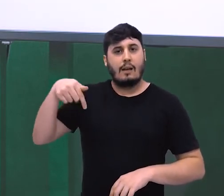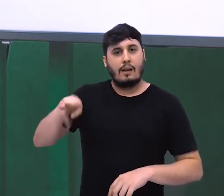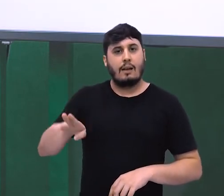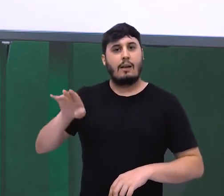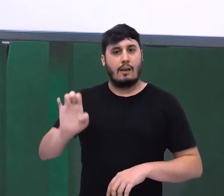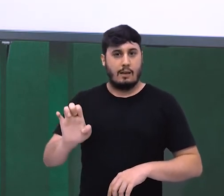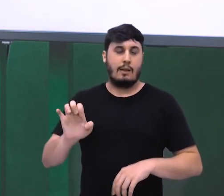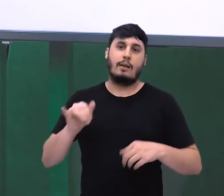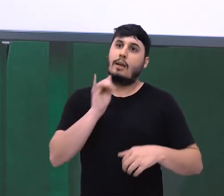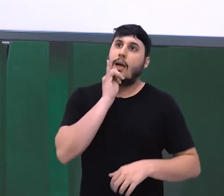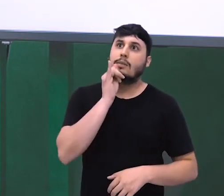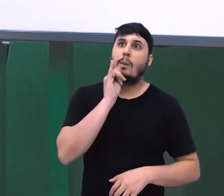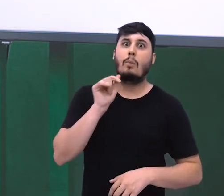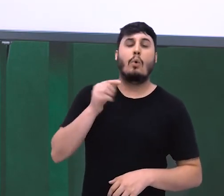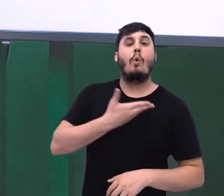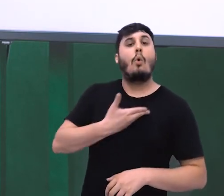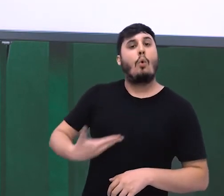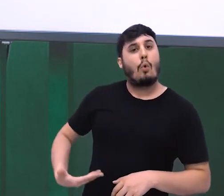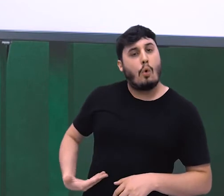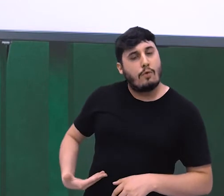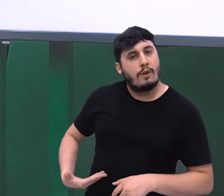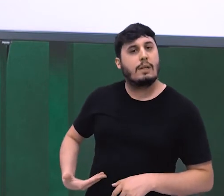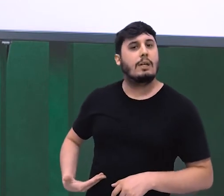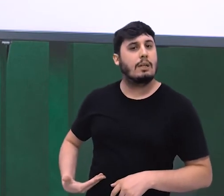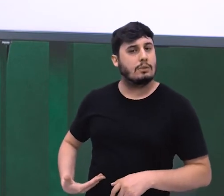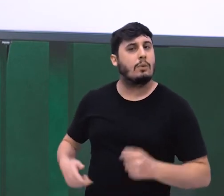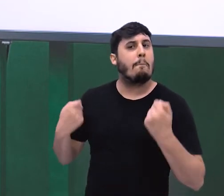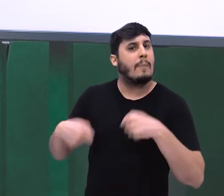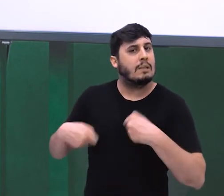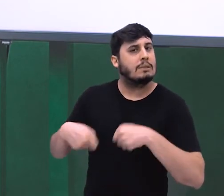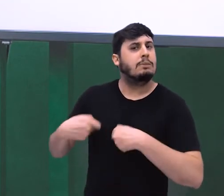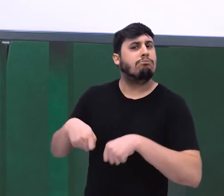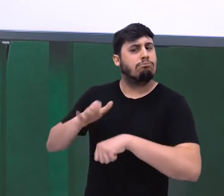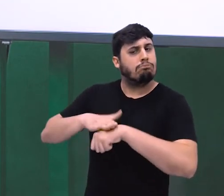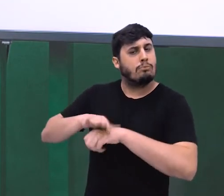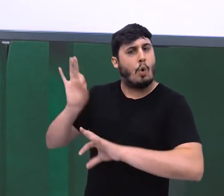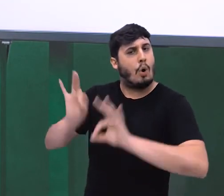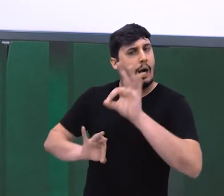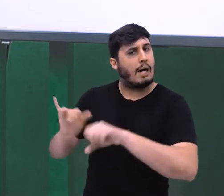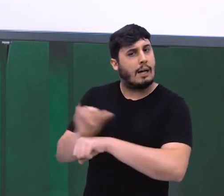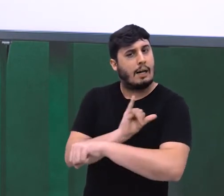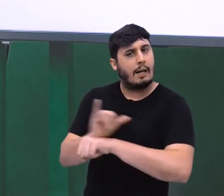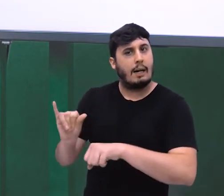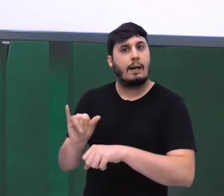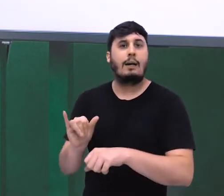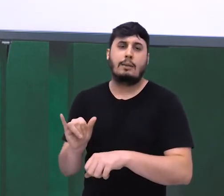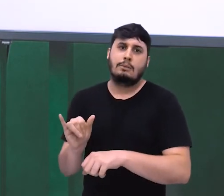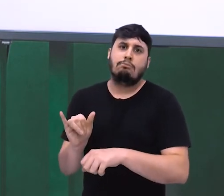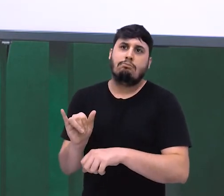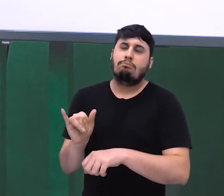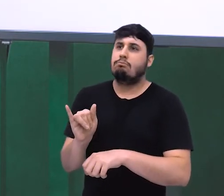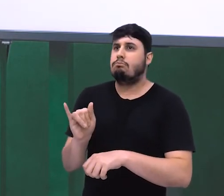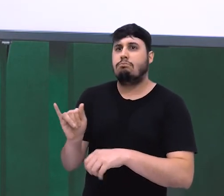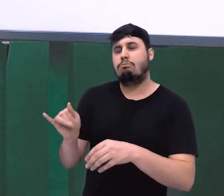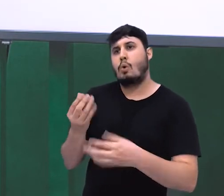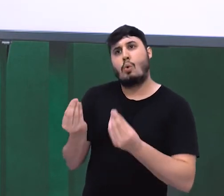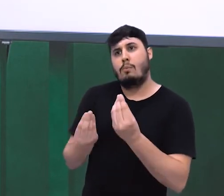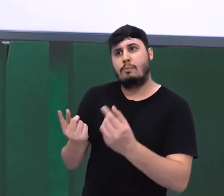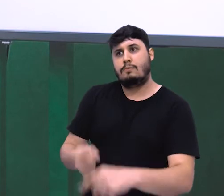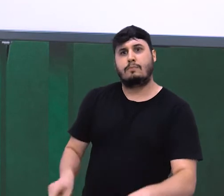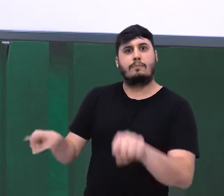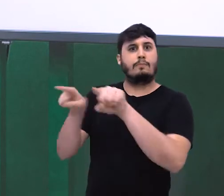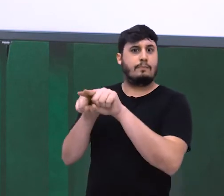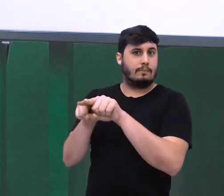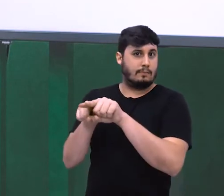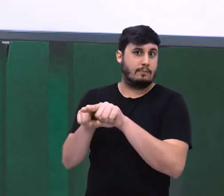deve fazer tal ação através de parceria com tal instituição a fim de que o